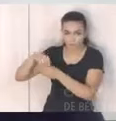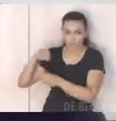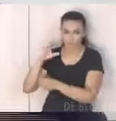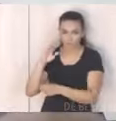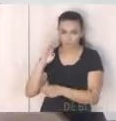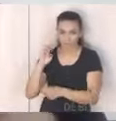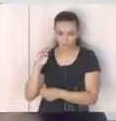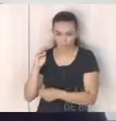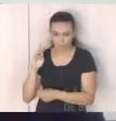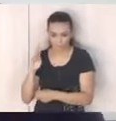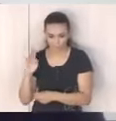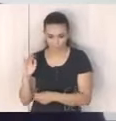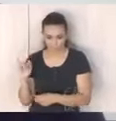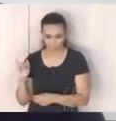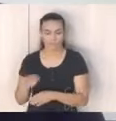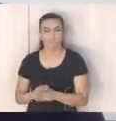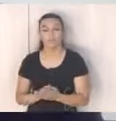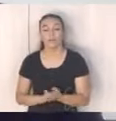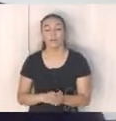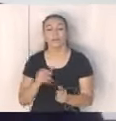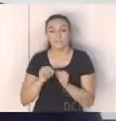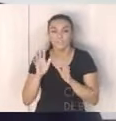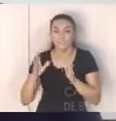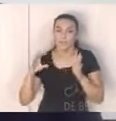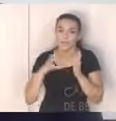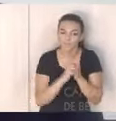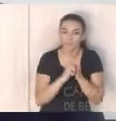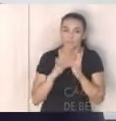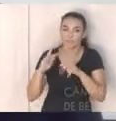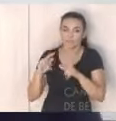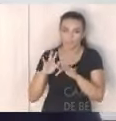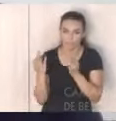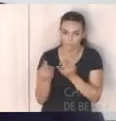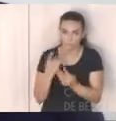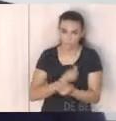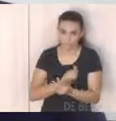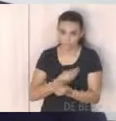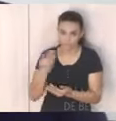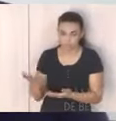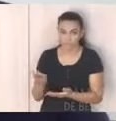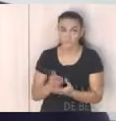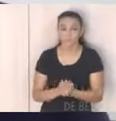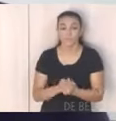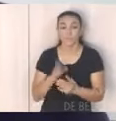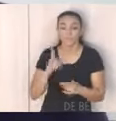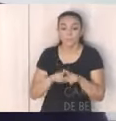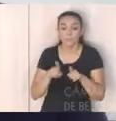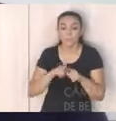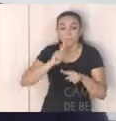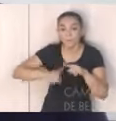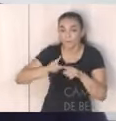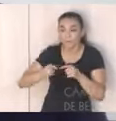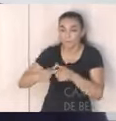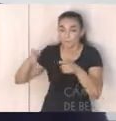que fizemos o cadastro de todas as famílias que estão lá estamos impedindo a expansão